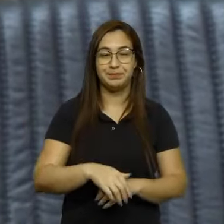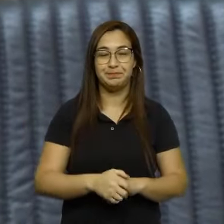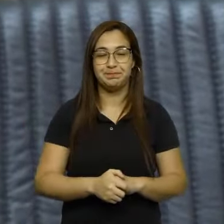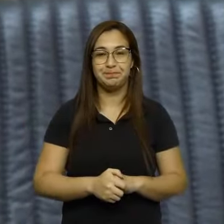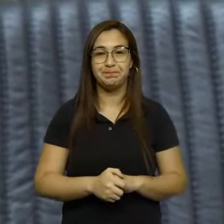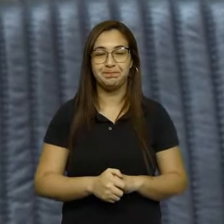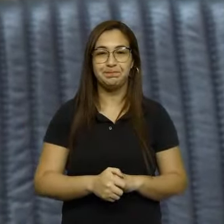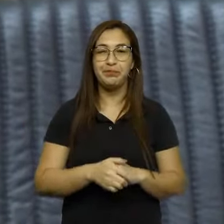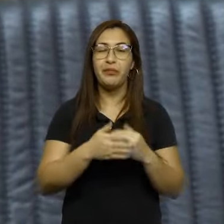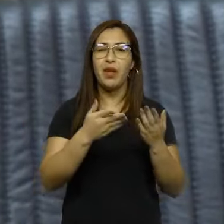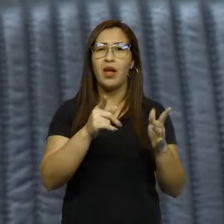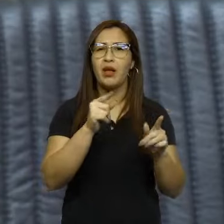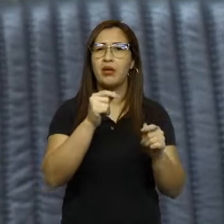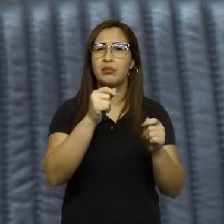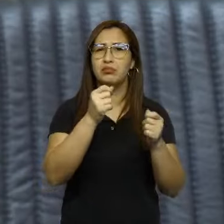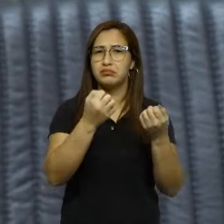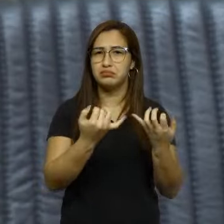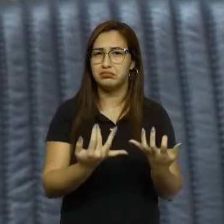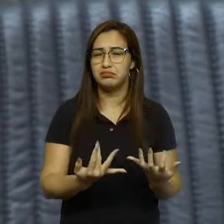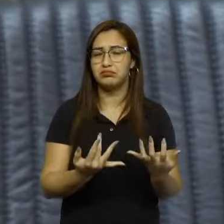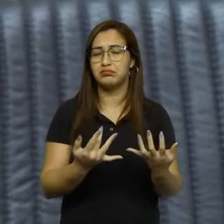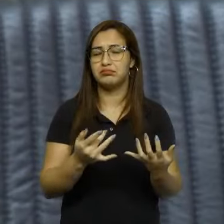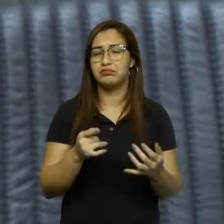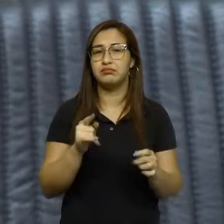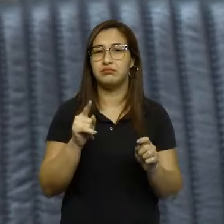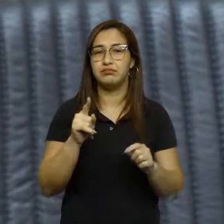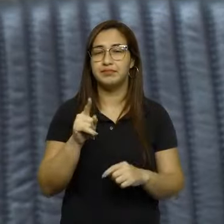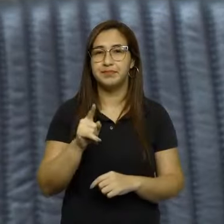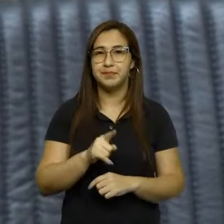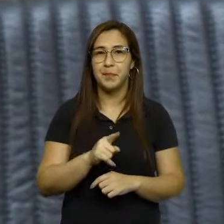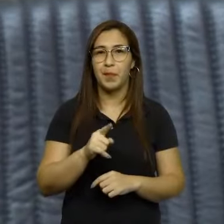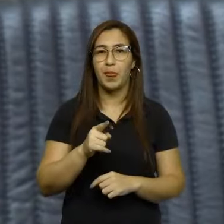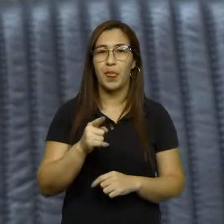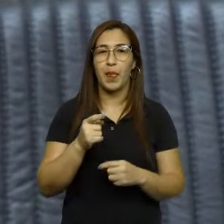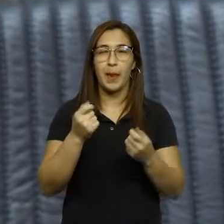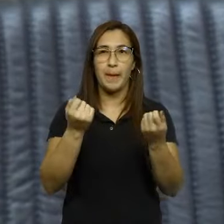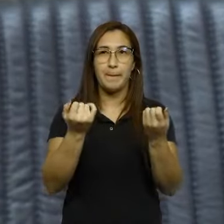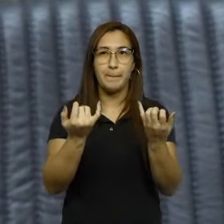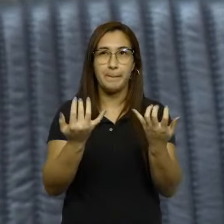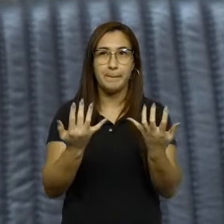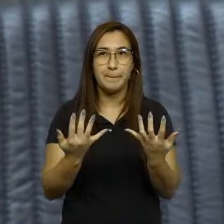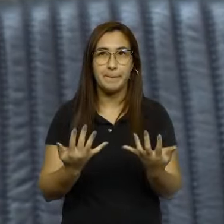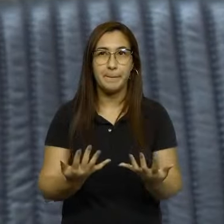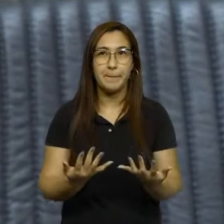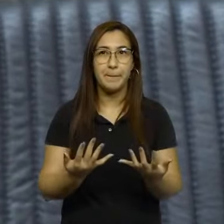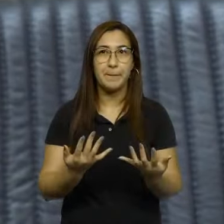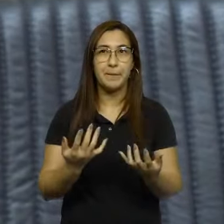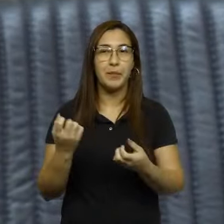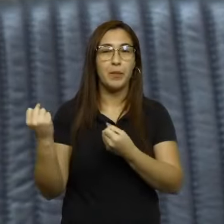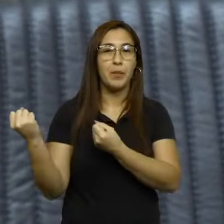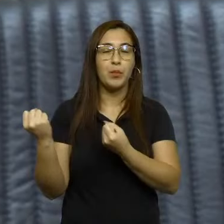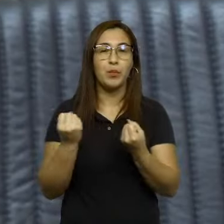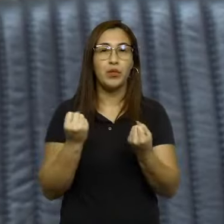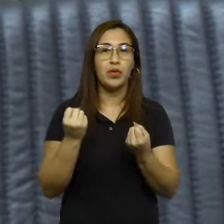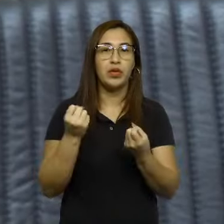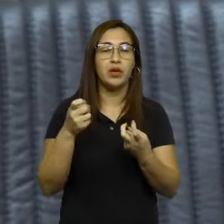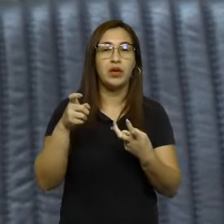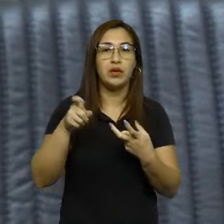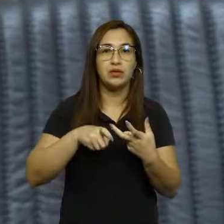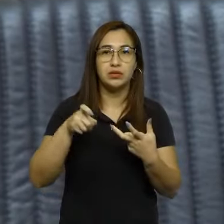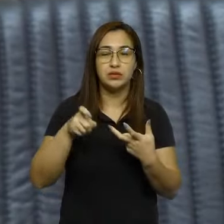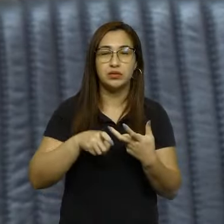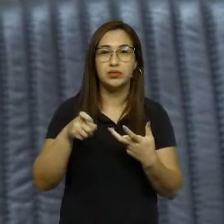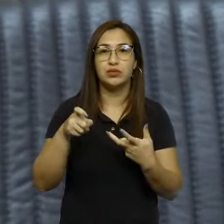Esse projeto, basicamente, senhor presidente, ele visa fazer com que o Poder Executivo do Estado de Santa Catarina